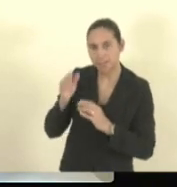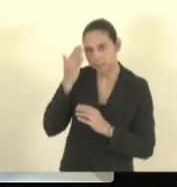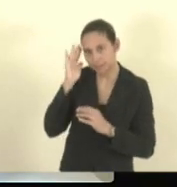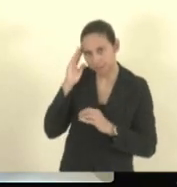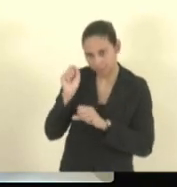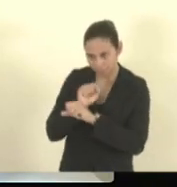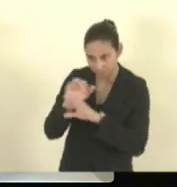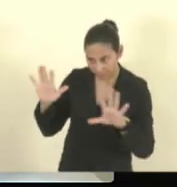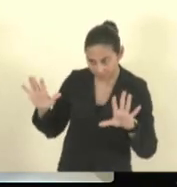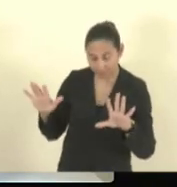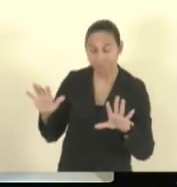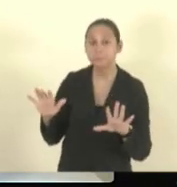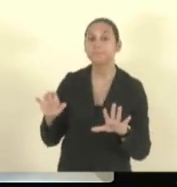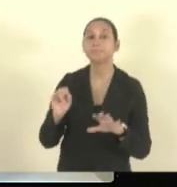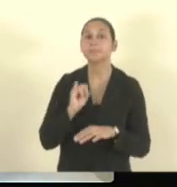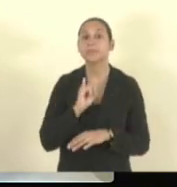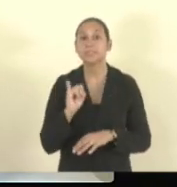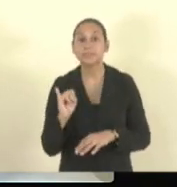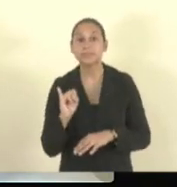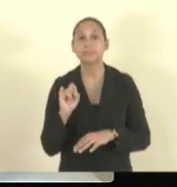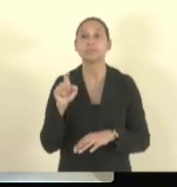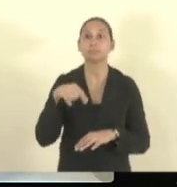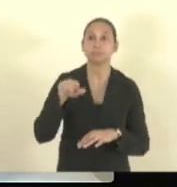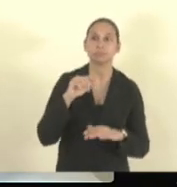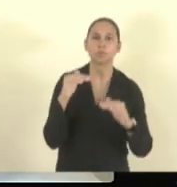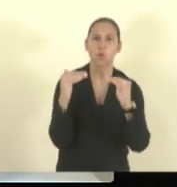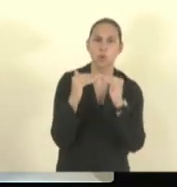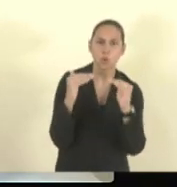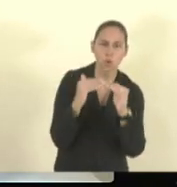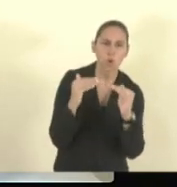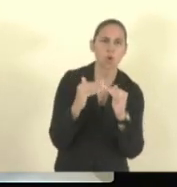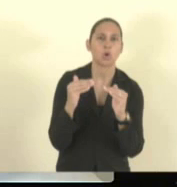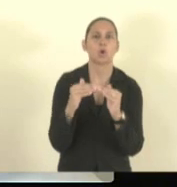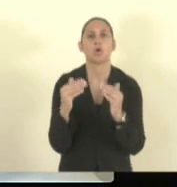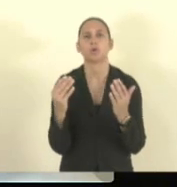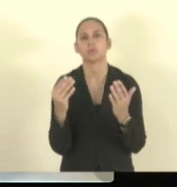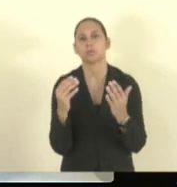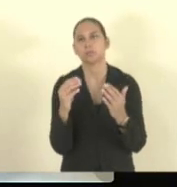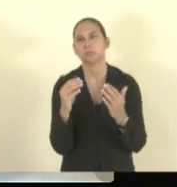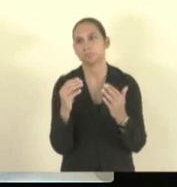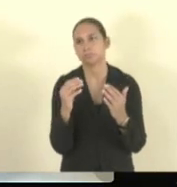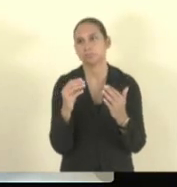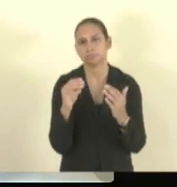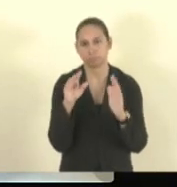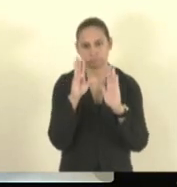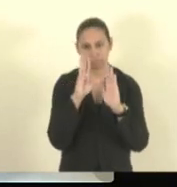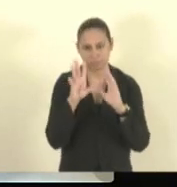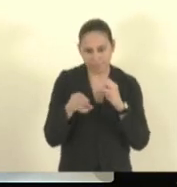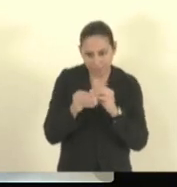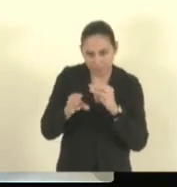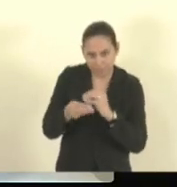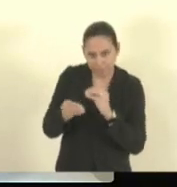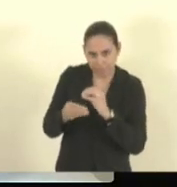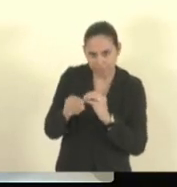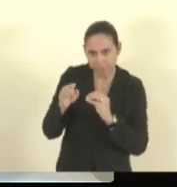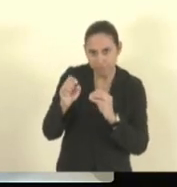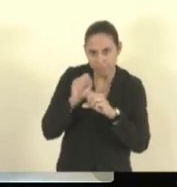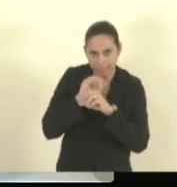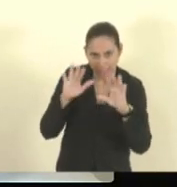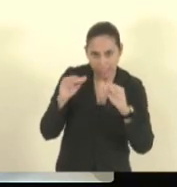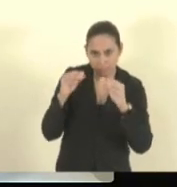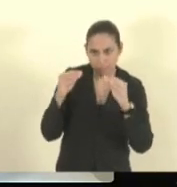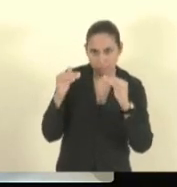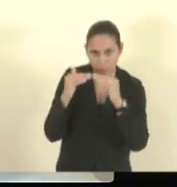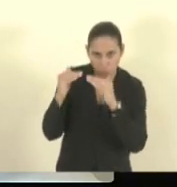puder falar e se tiver de acordo, de fato, se confirmar a concordância com as emendas, deputado Presidente, V. Exª pode